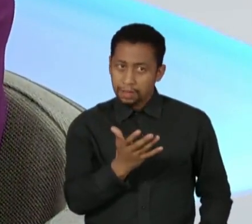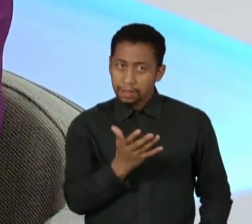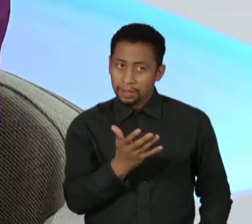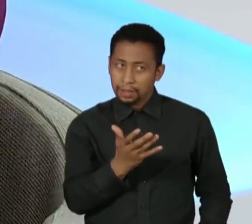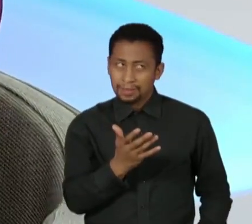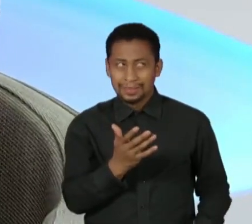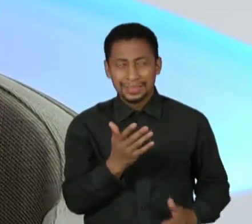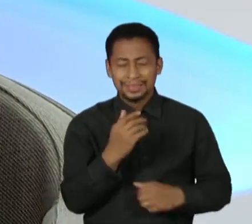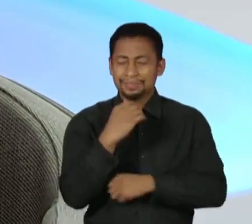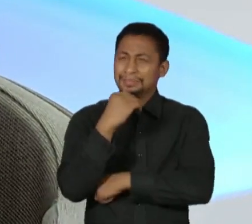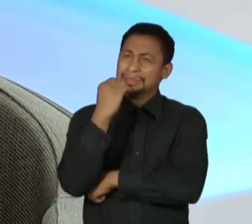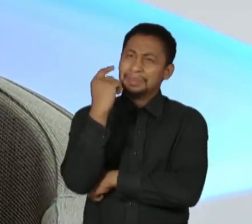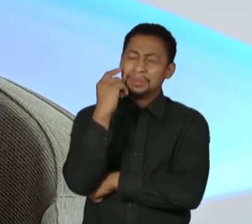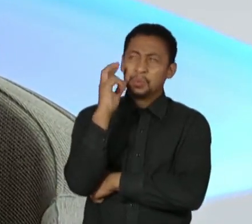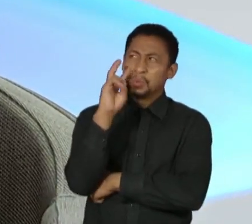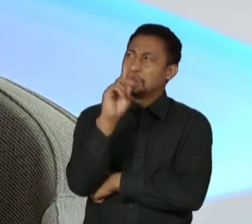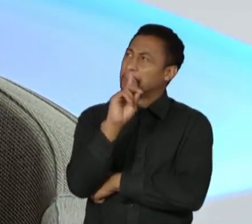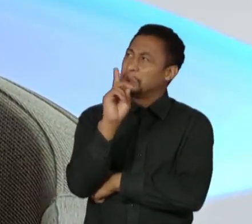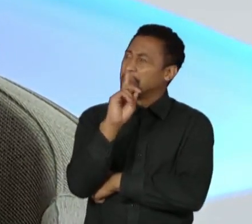Será que eu vi?